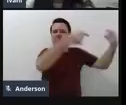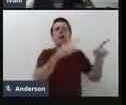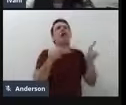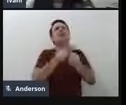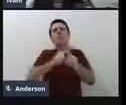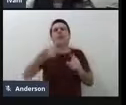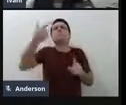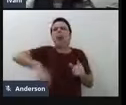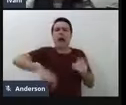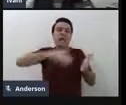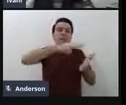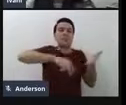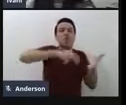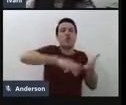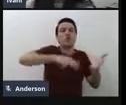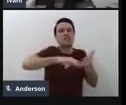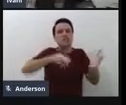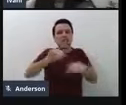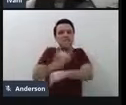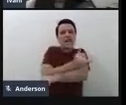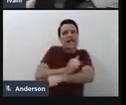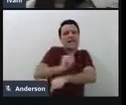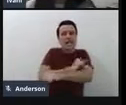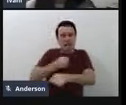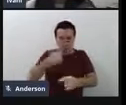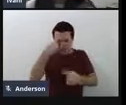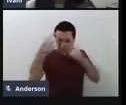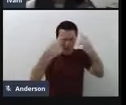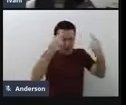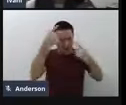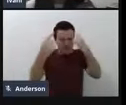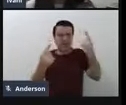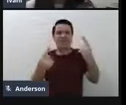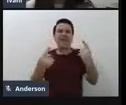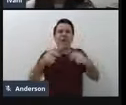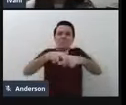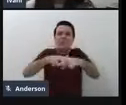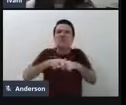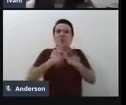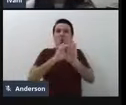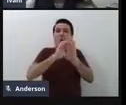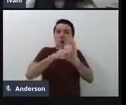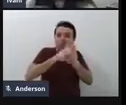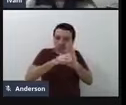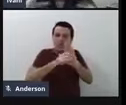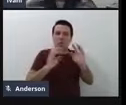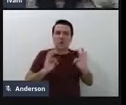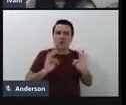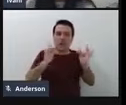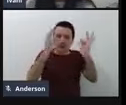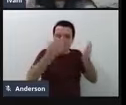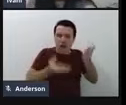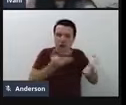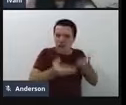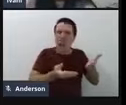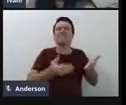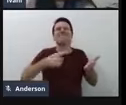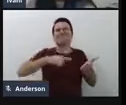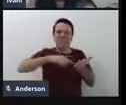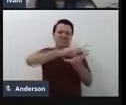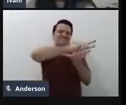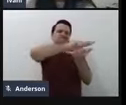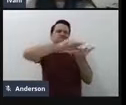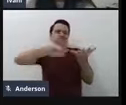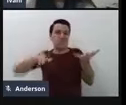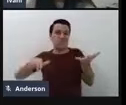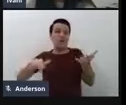estratégias pedagógicas, enfim, então, ele é um conceito bastante grande, realmente, né, e isso faz com que